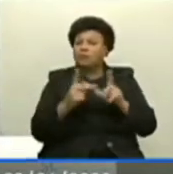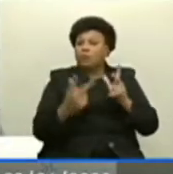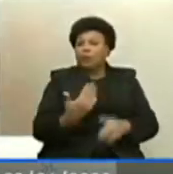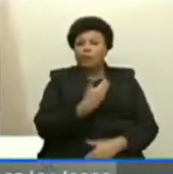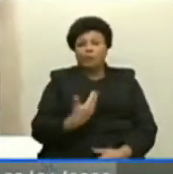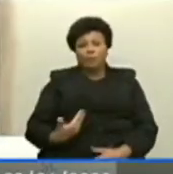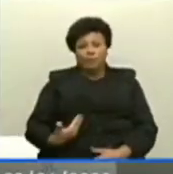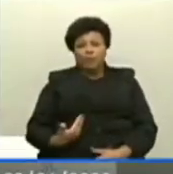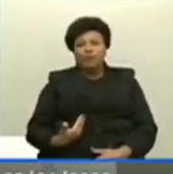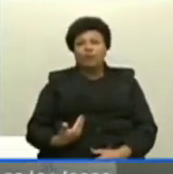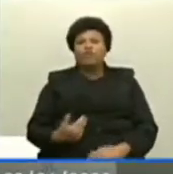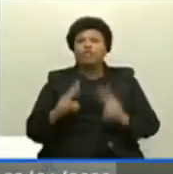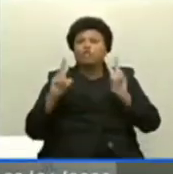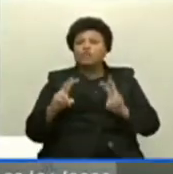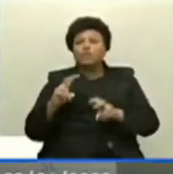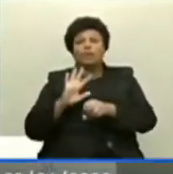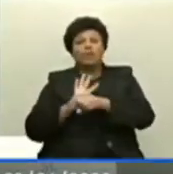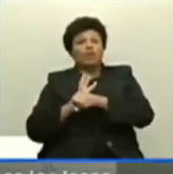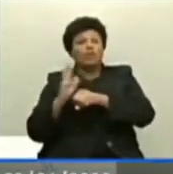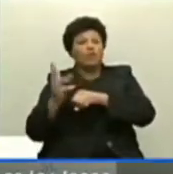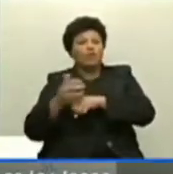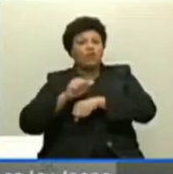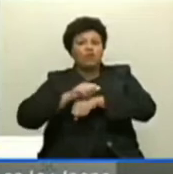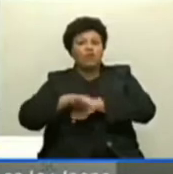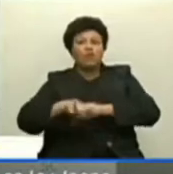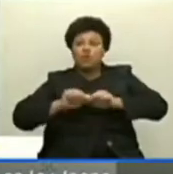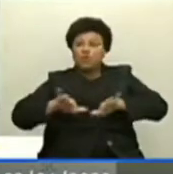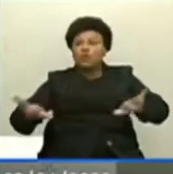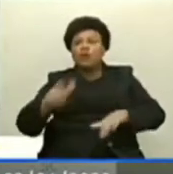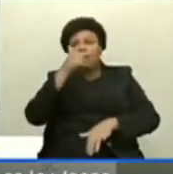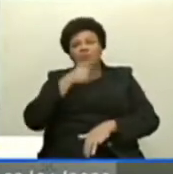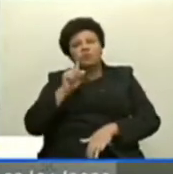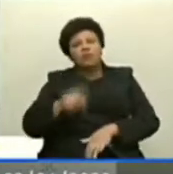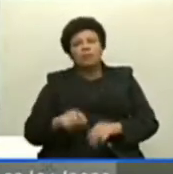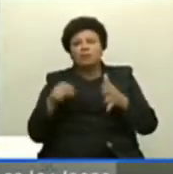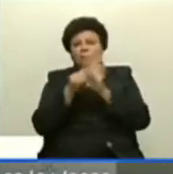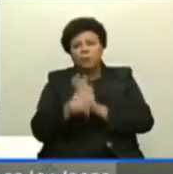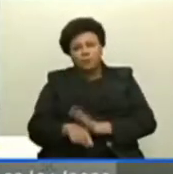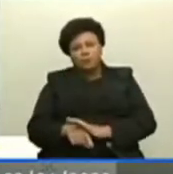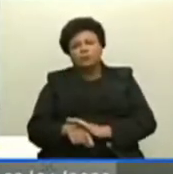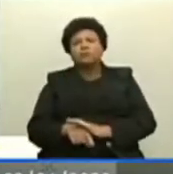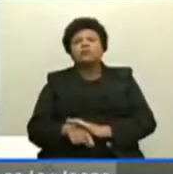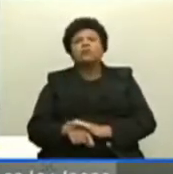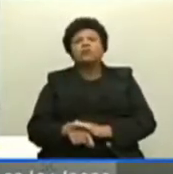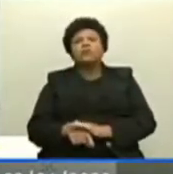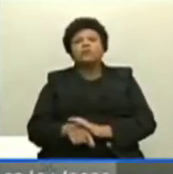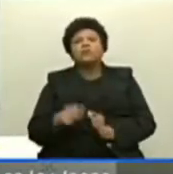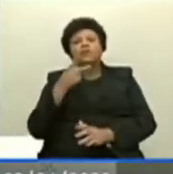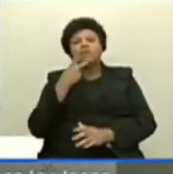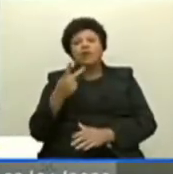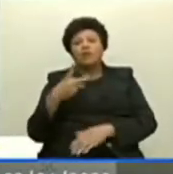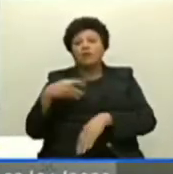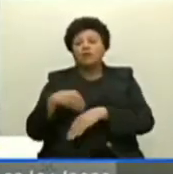no tocante à pandemia, acredito que são esses os meus questionamentos e colaboração. E aqui eu queria fazer uma